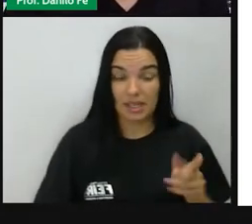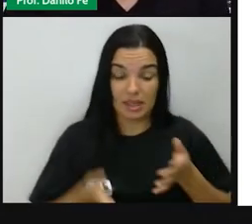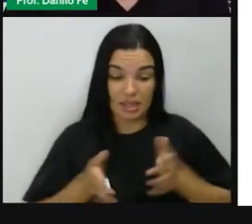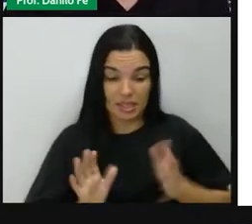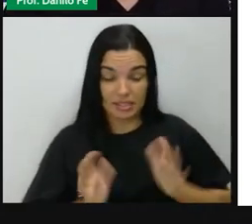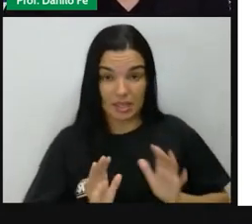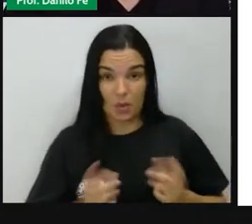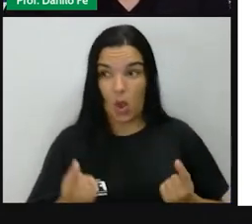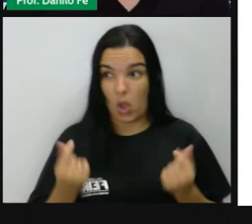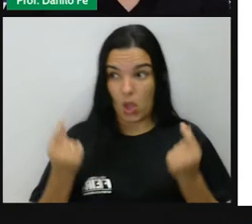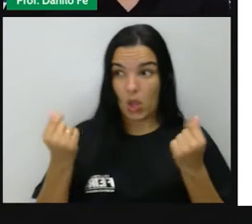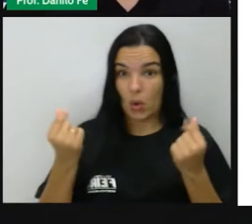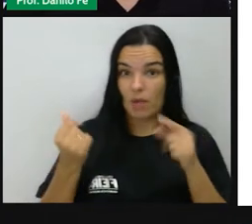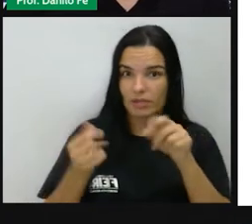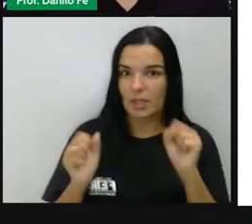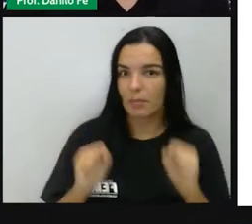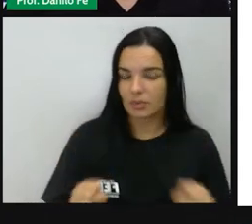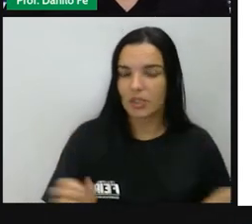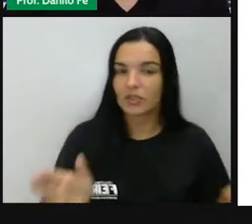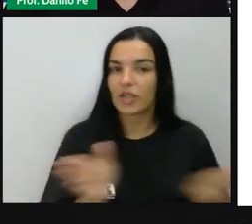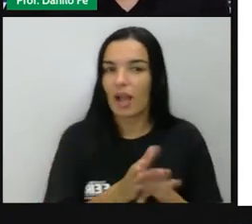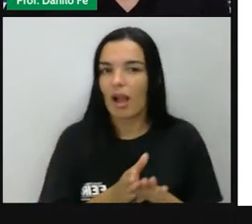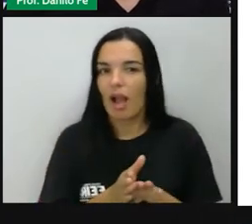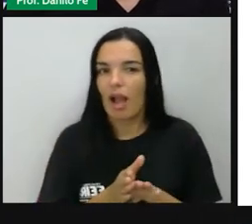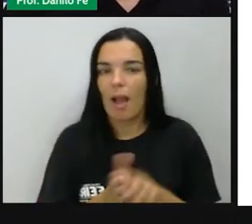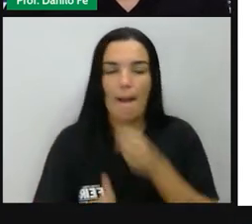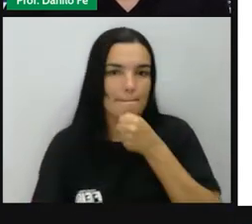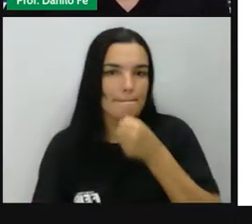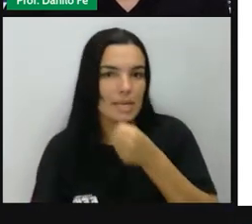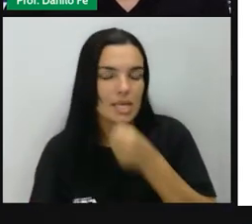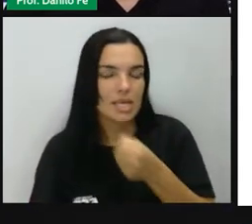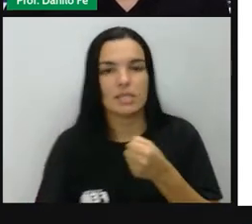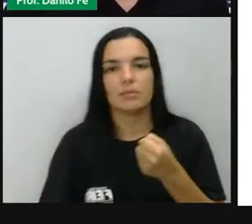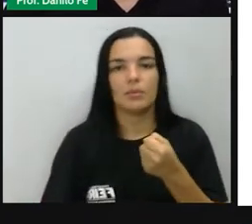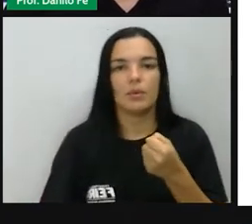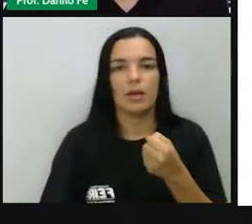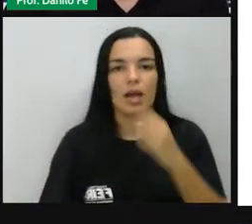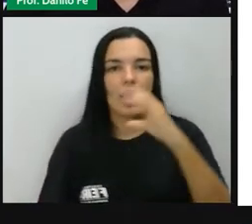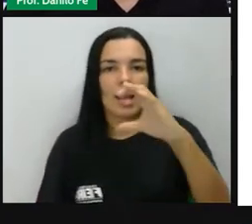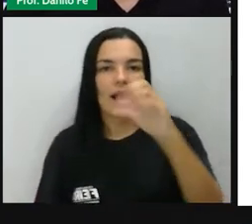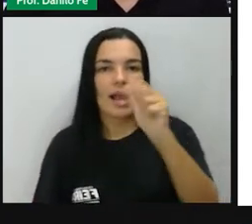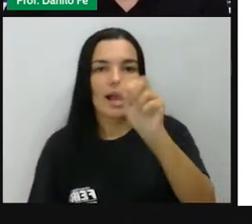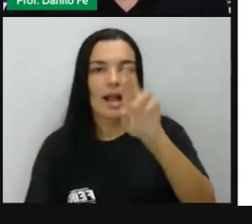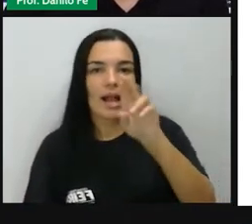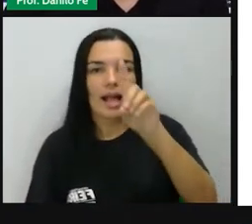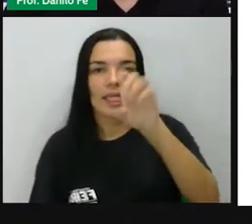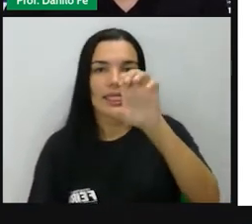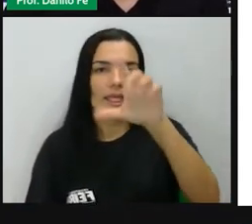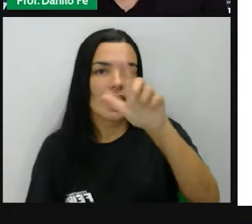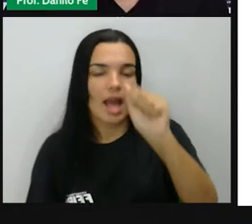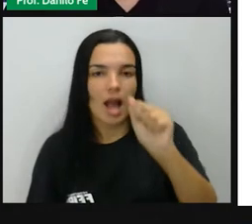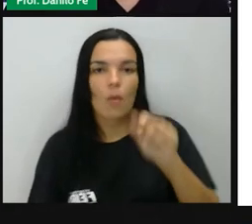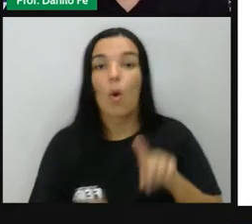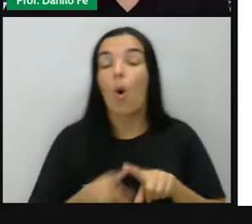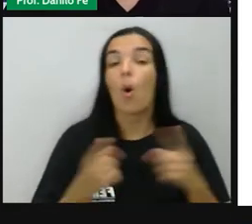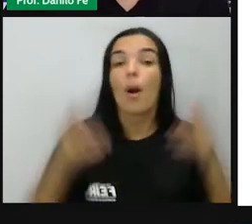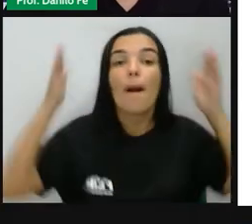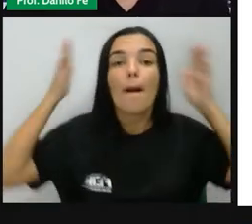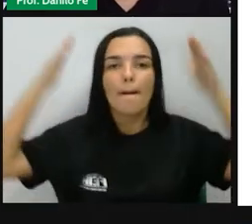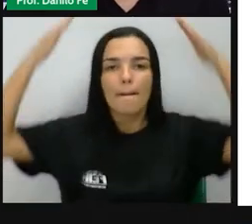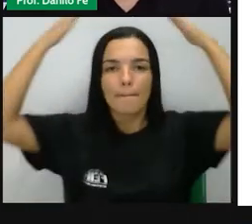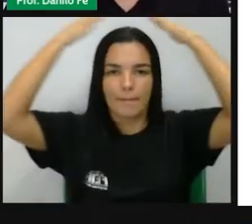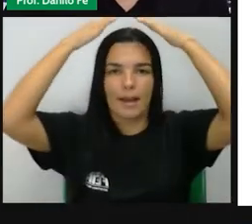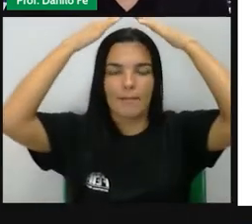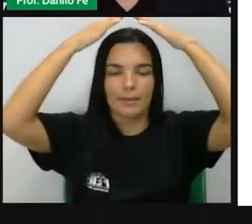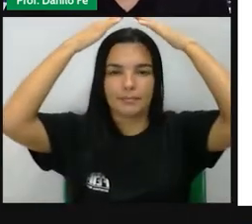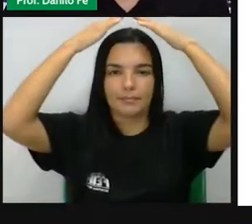sabe papa. Porque era uma sociedade que baseava o seu nascimento no lugar que você ia ocupar. E se